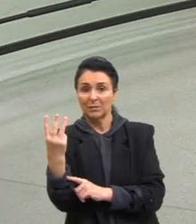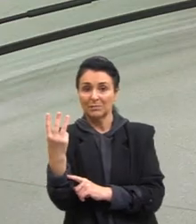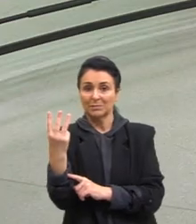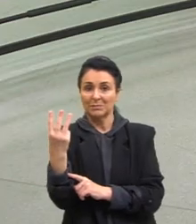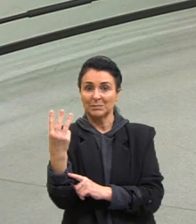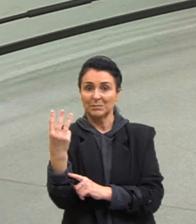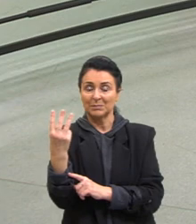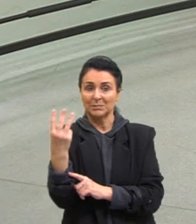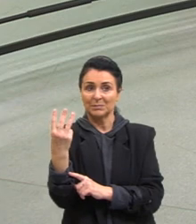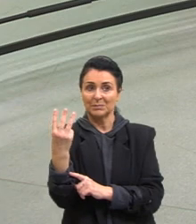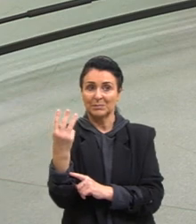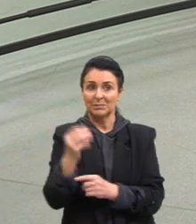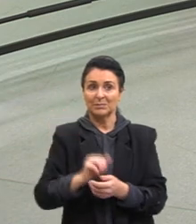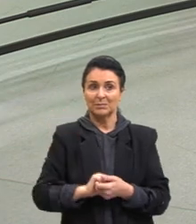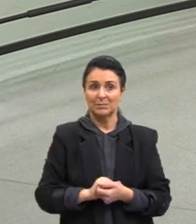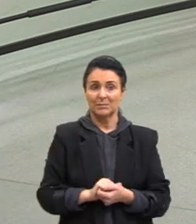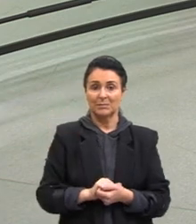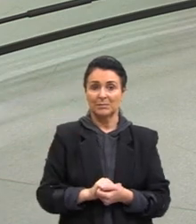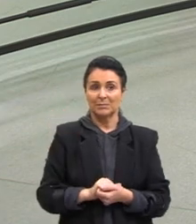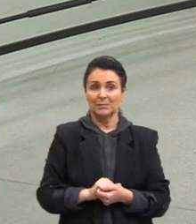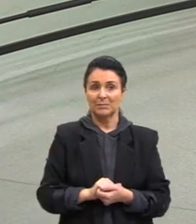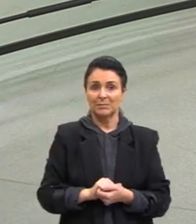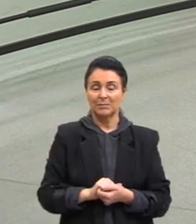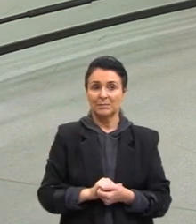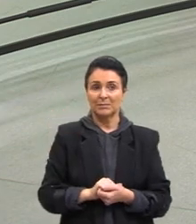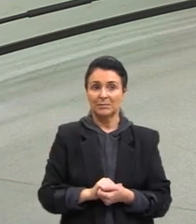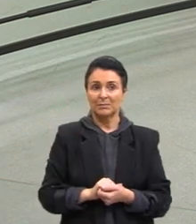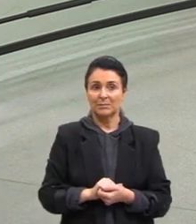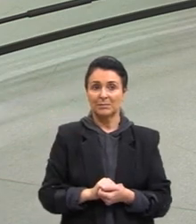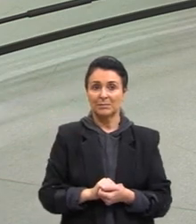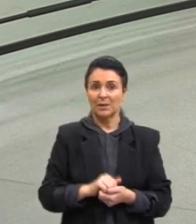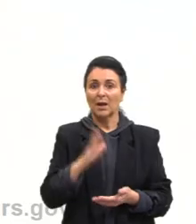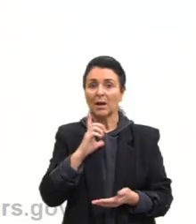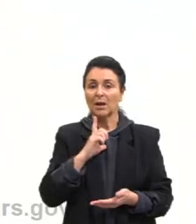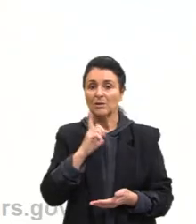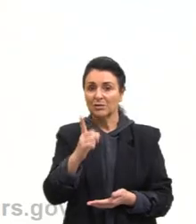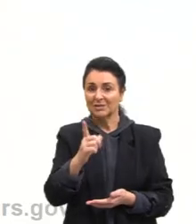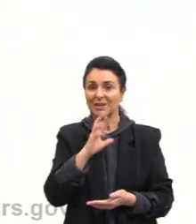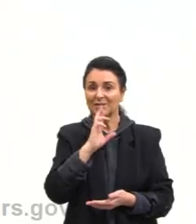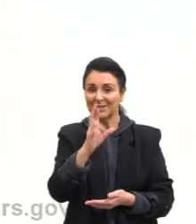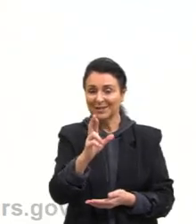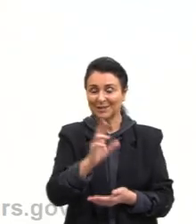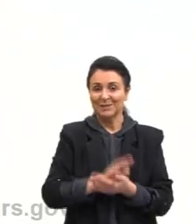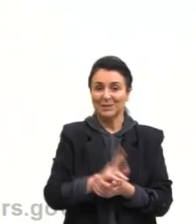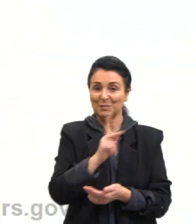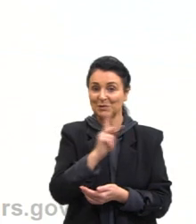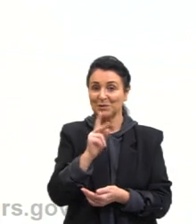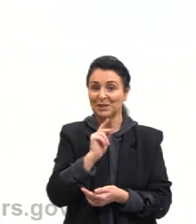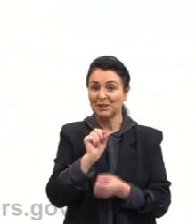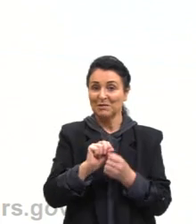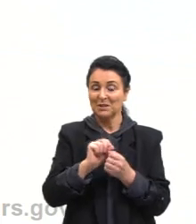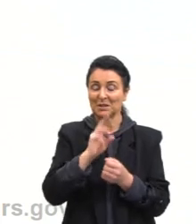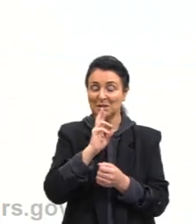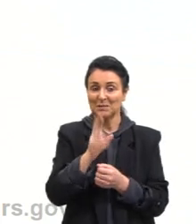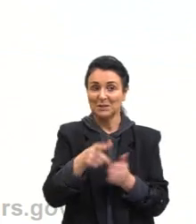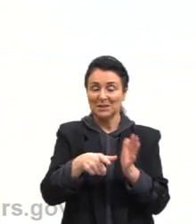Agora sim, eu tenho meu carbonato. Carbonato de cálcio, que eu estava já dando a resposta antes. Ó,